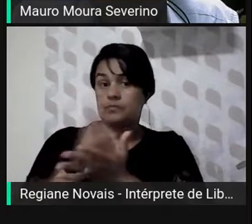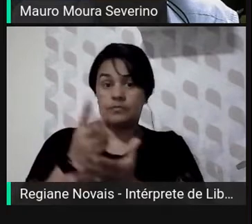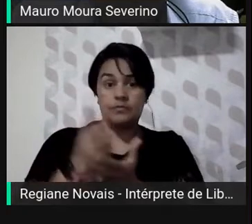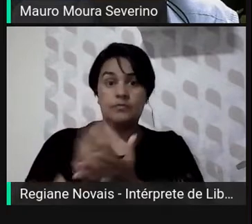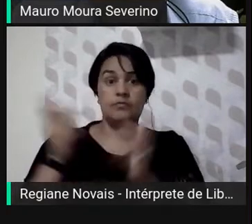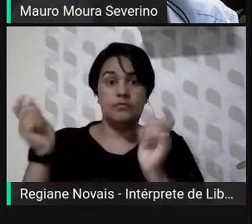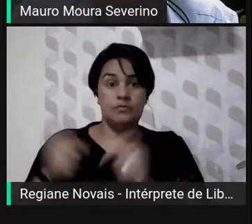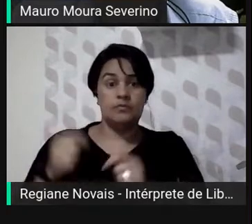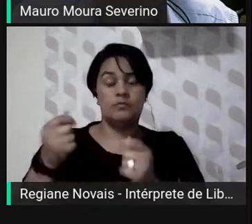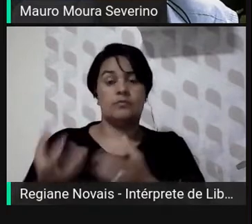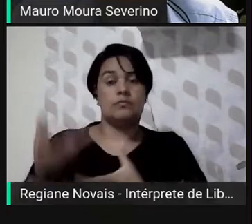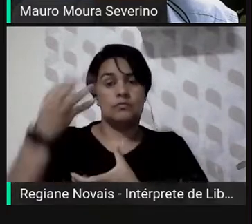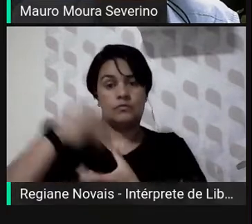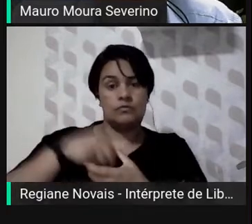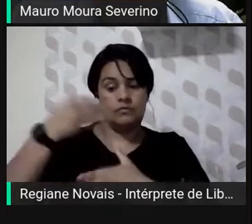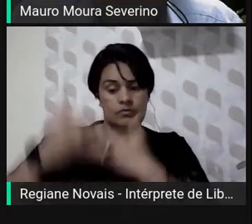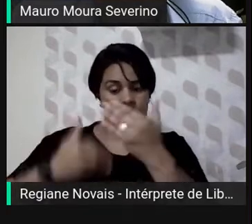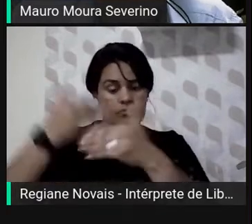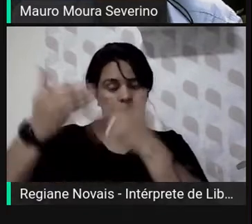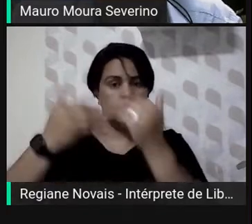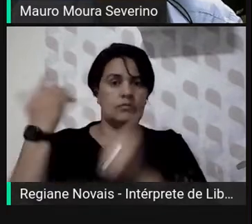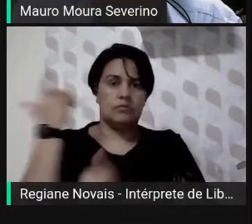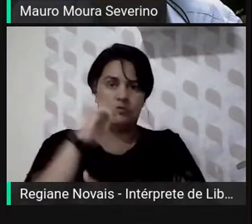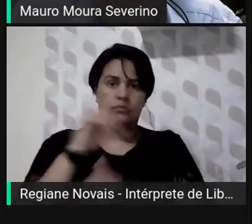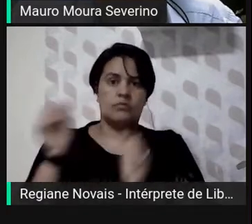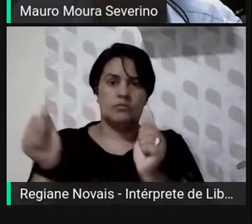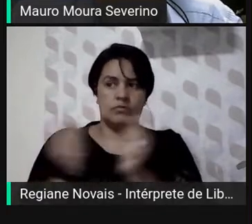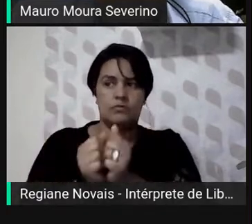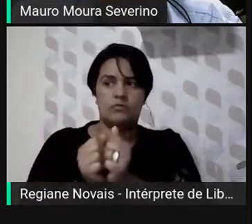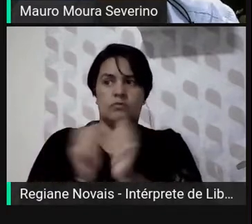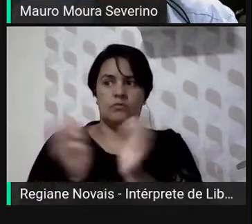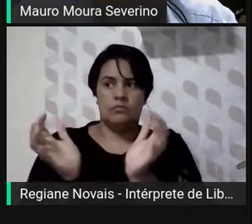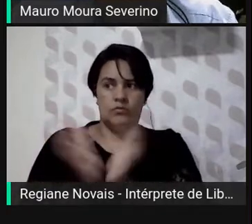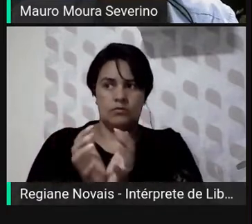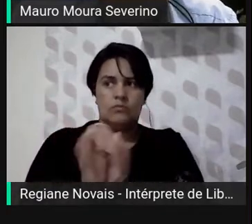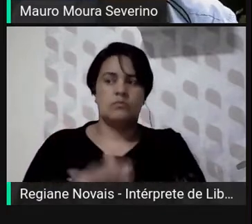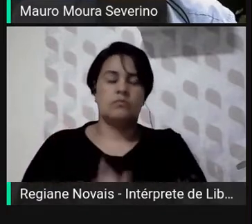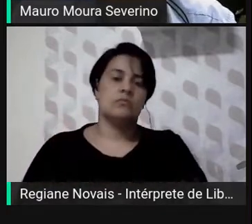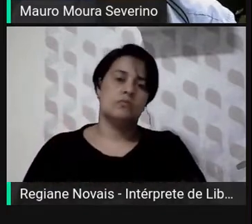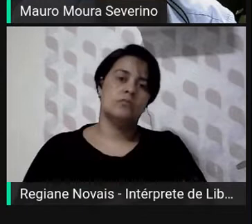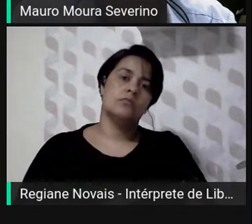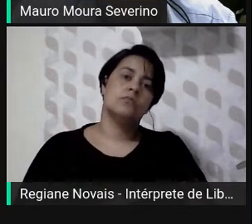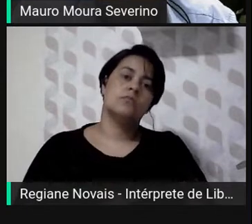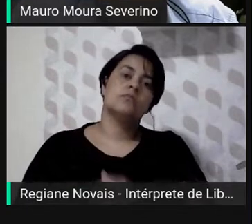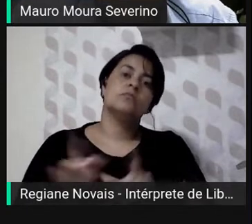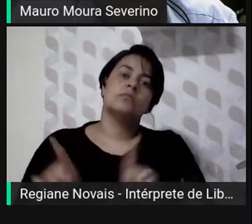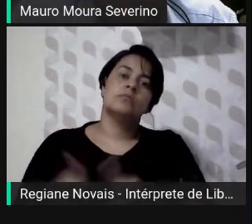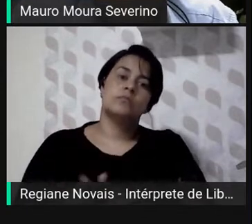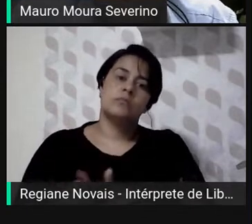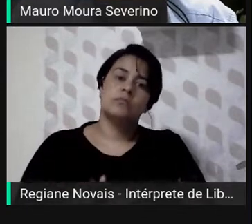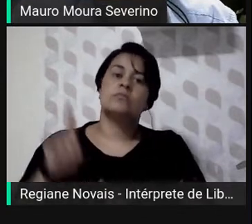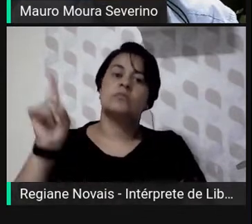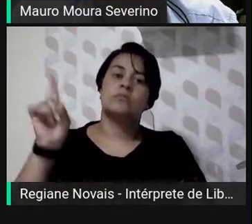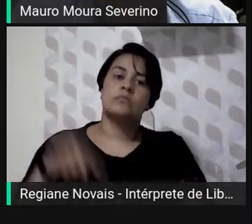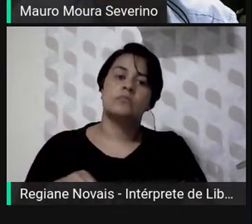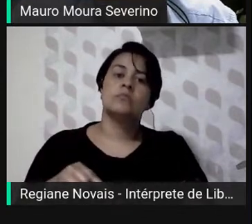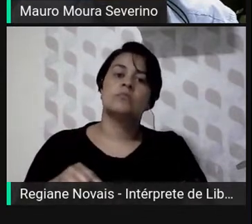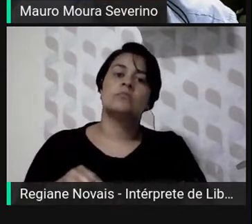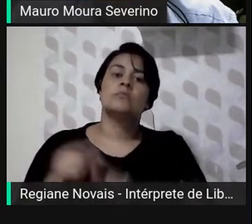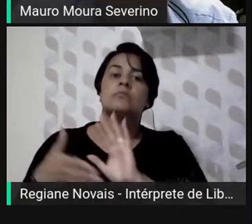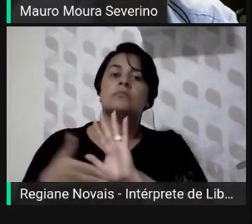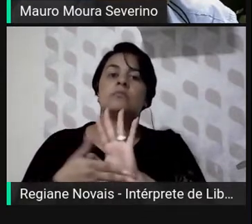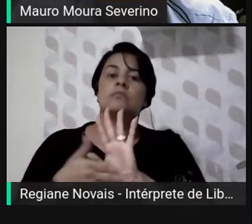condução desse processo juntamente com a sua equipe. E, é claro, juntando tudo isso, a proposta